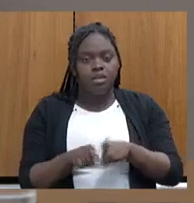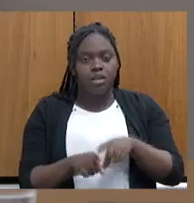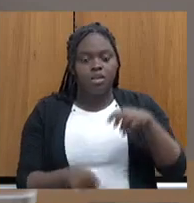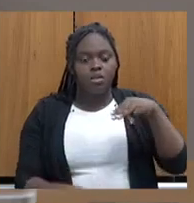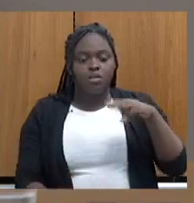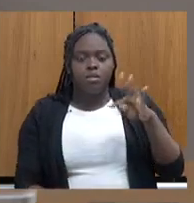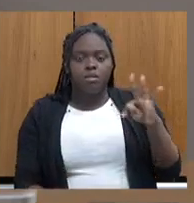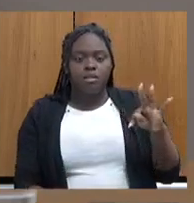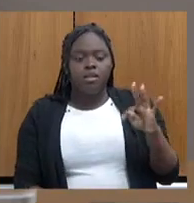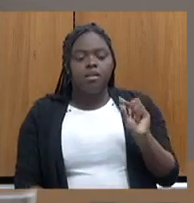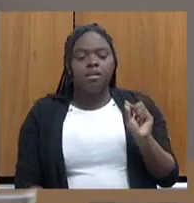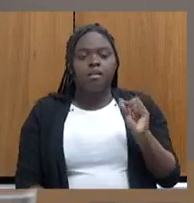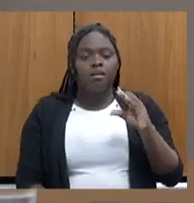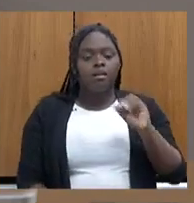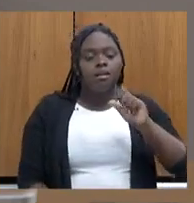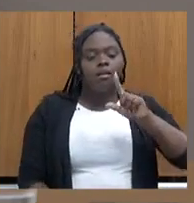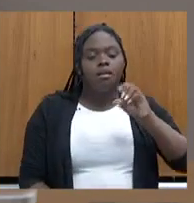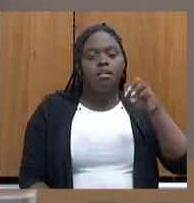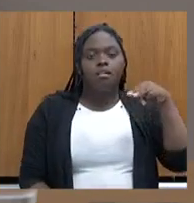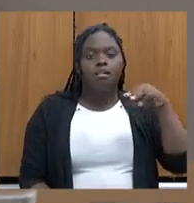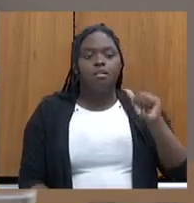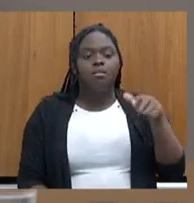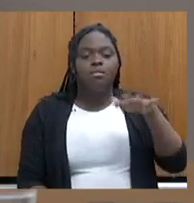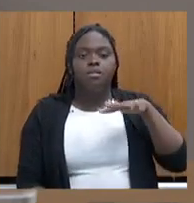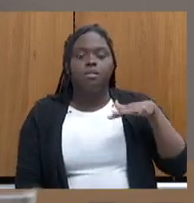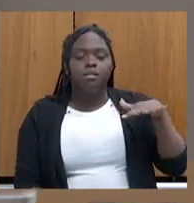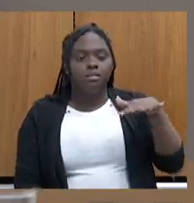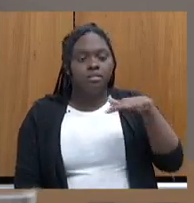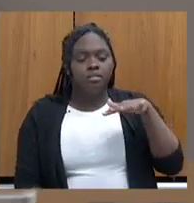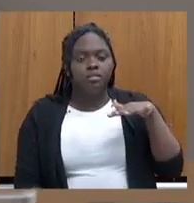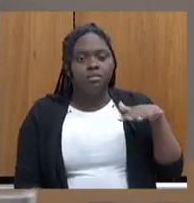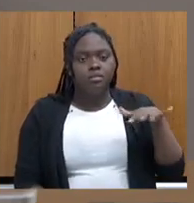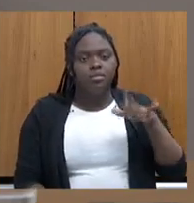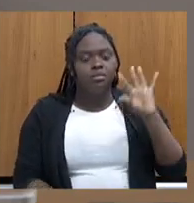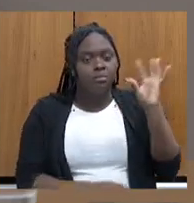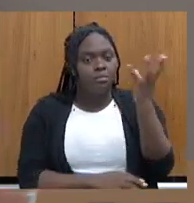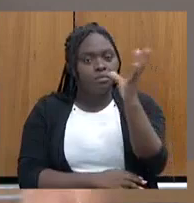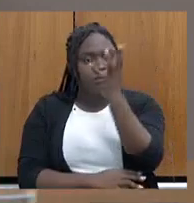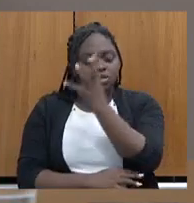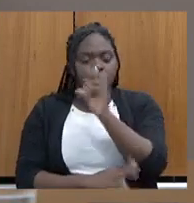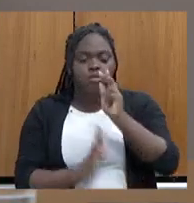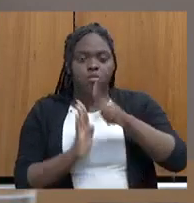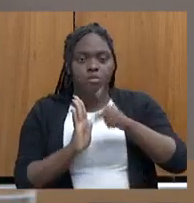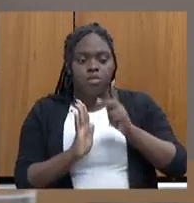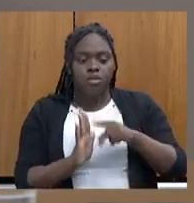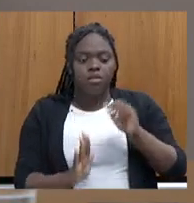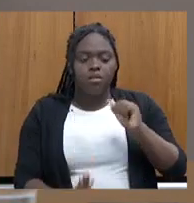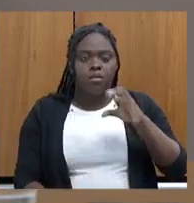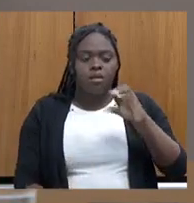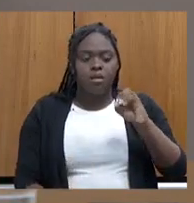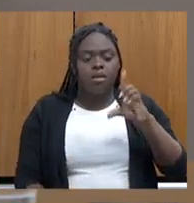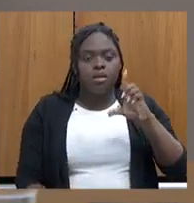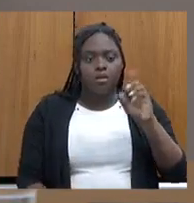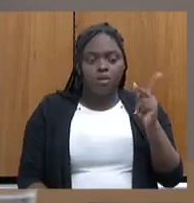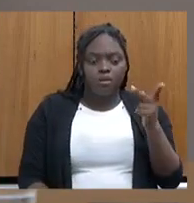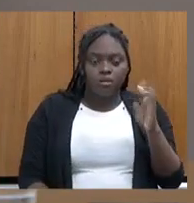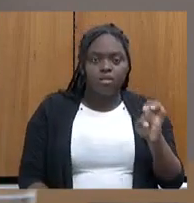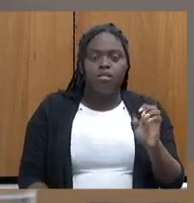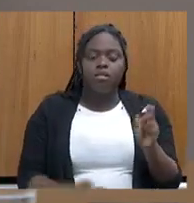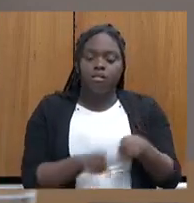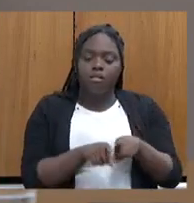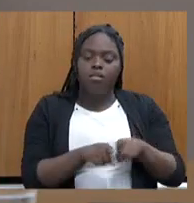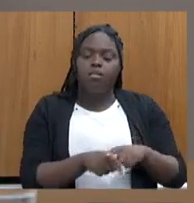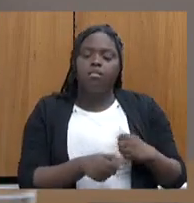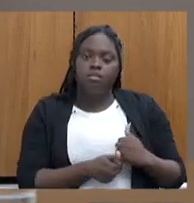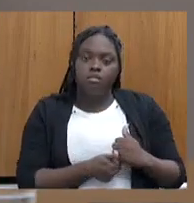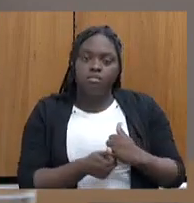CAOMA, de Meio Ambiente, que ele tem o projeto Acolhe, e que também vai encapar esse processo. Se esse projeto der